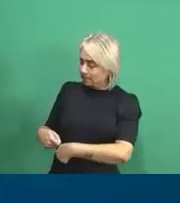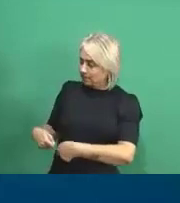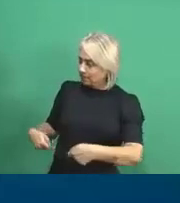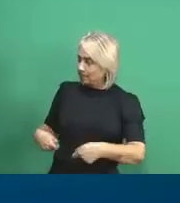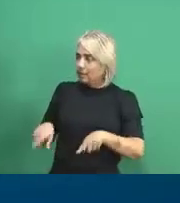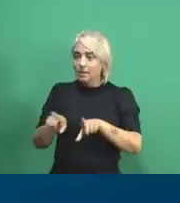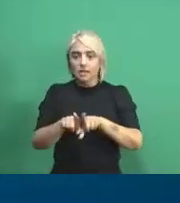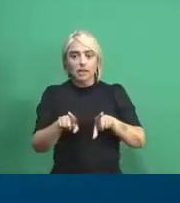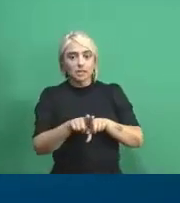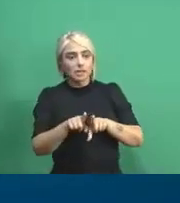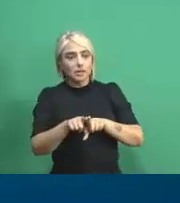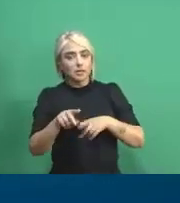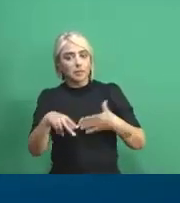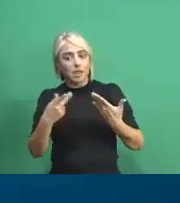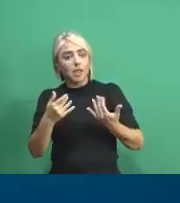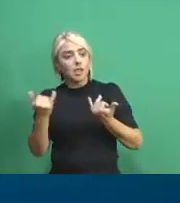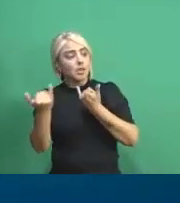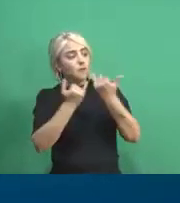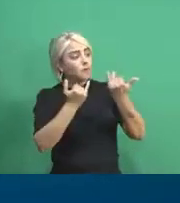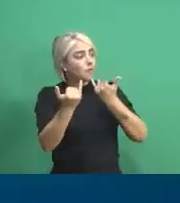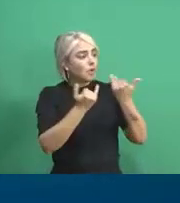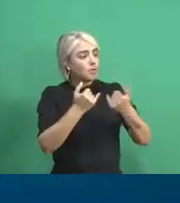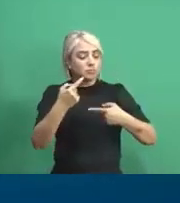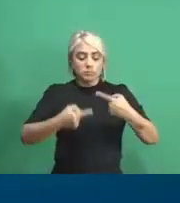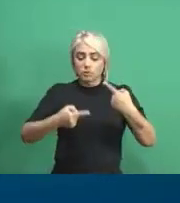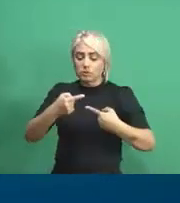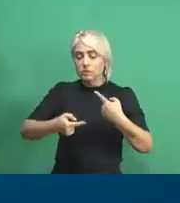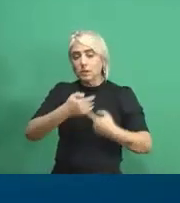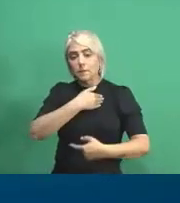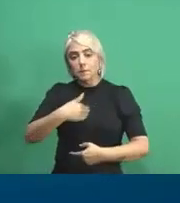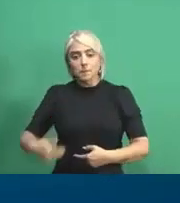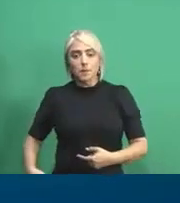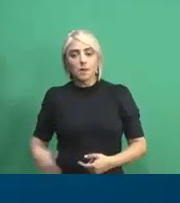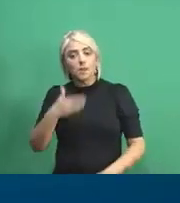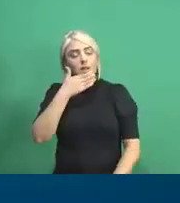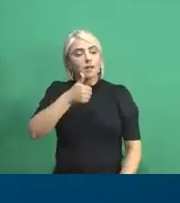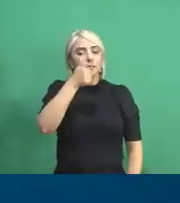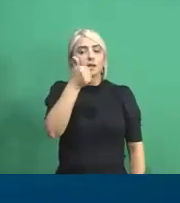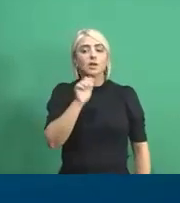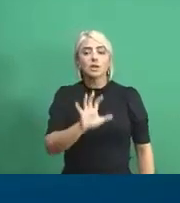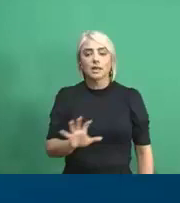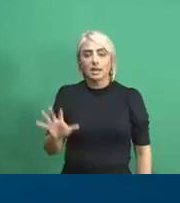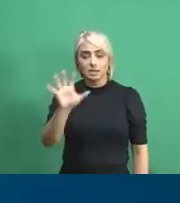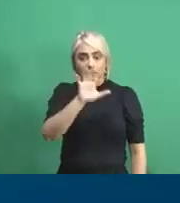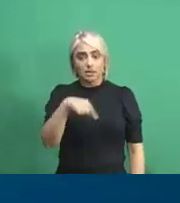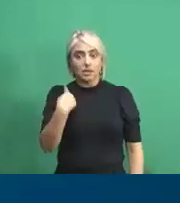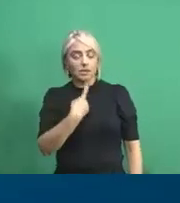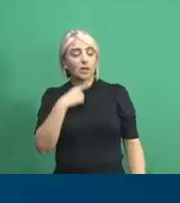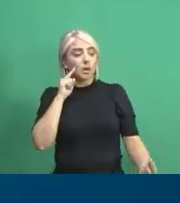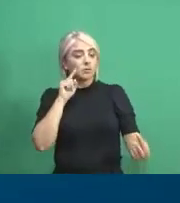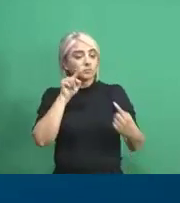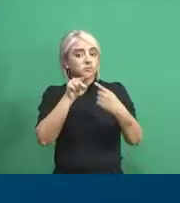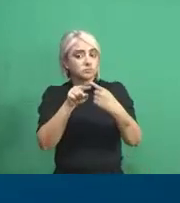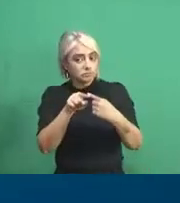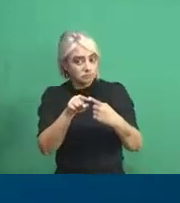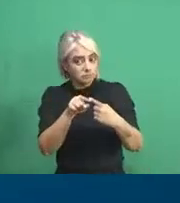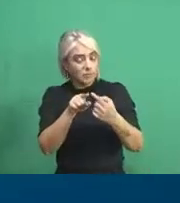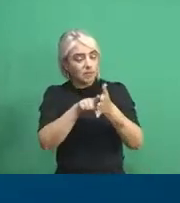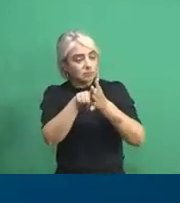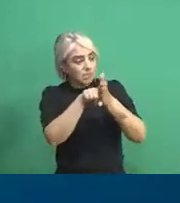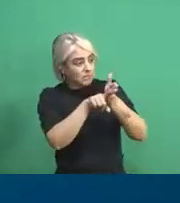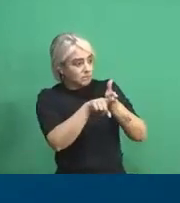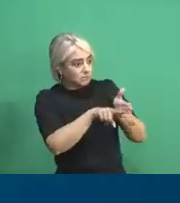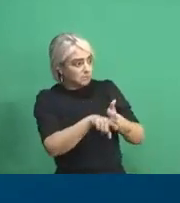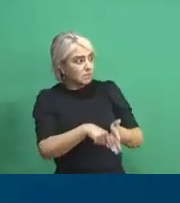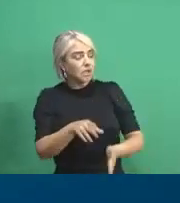gerar informações para políticas públicas na melhoria da região. Esse é o nosso interesse, enquanto expedição.